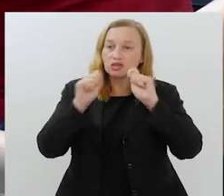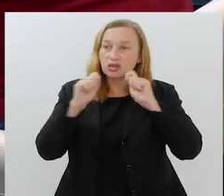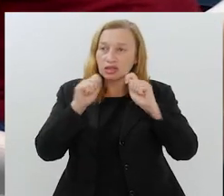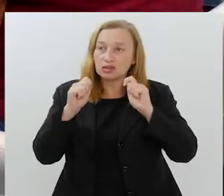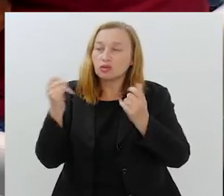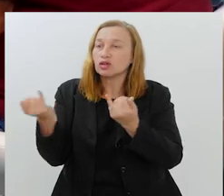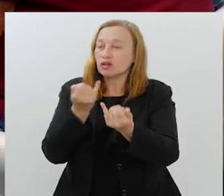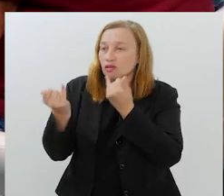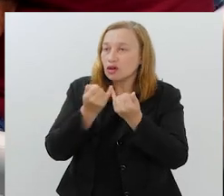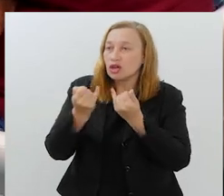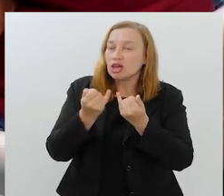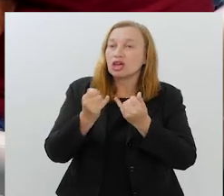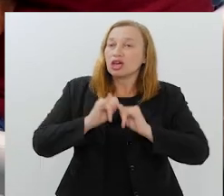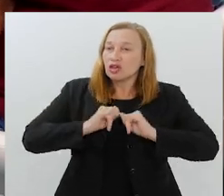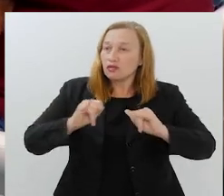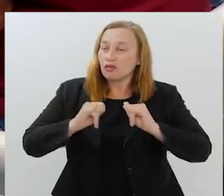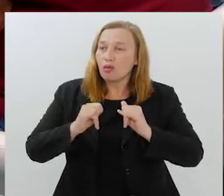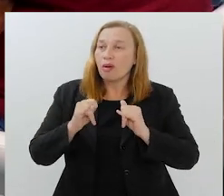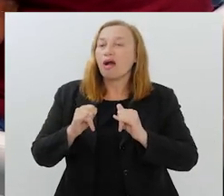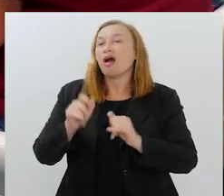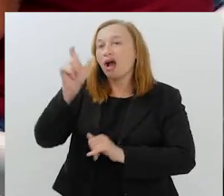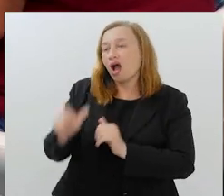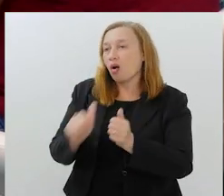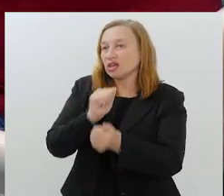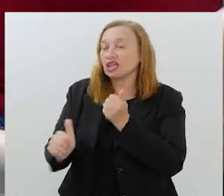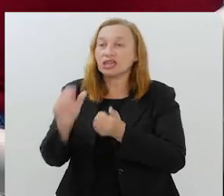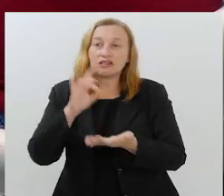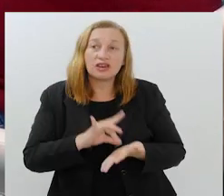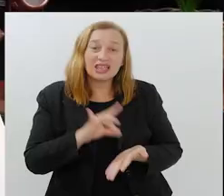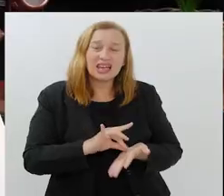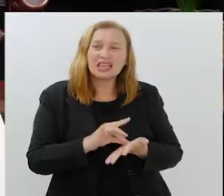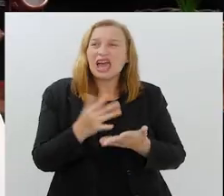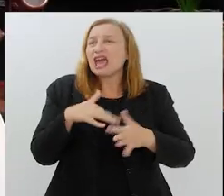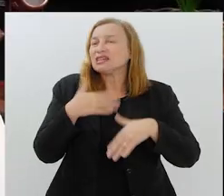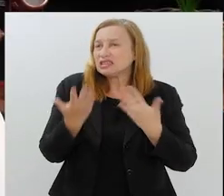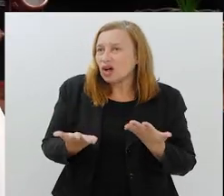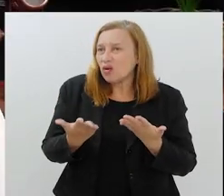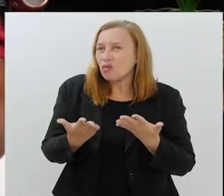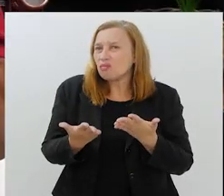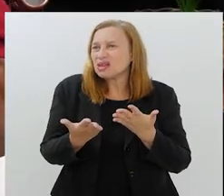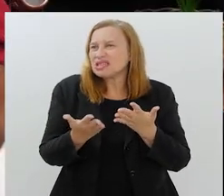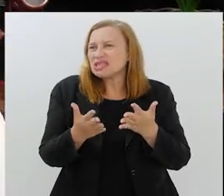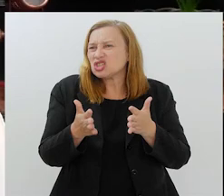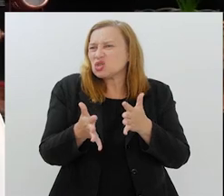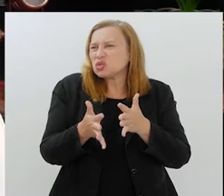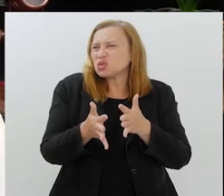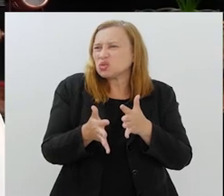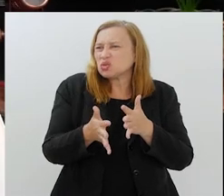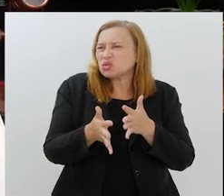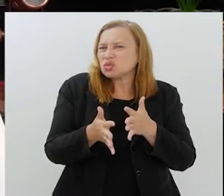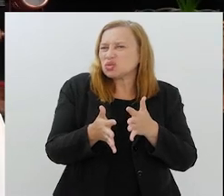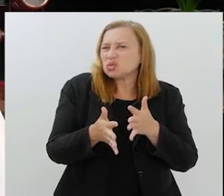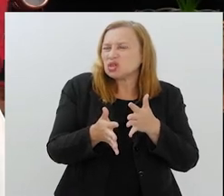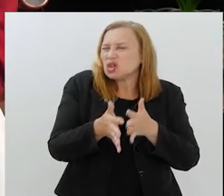imprensa municia do atleta. É verdade. Então, eu te pergunto, essas picuinhas, esses